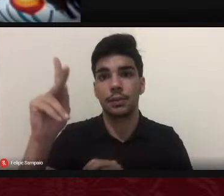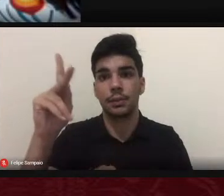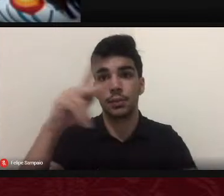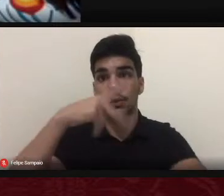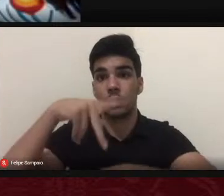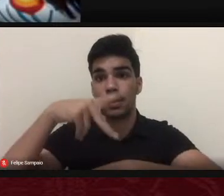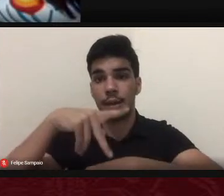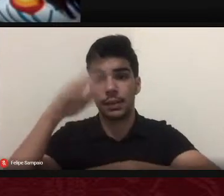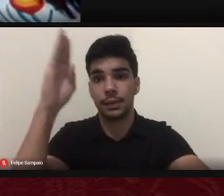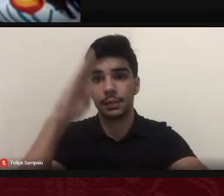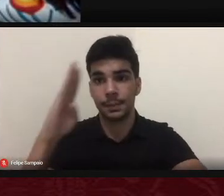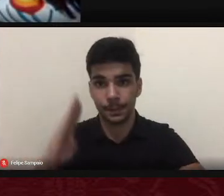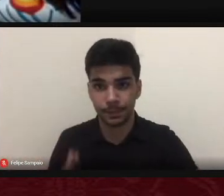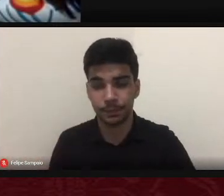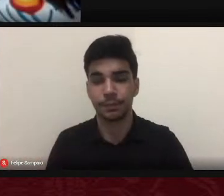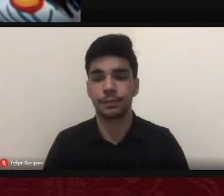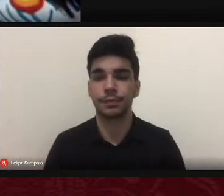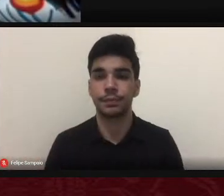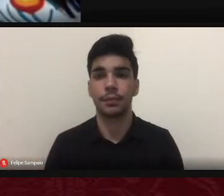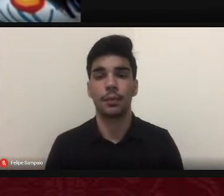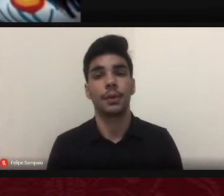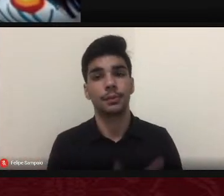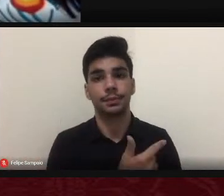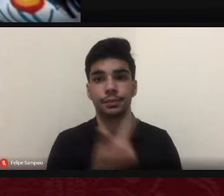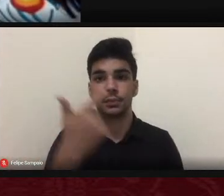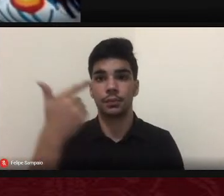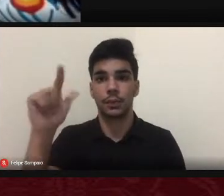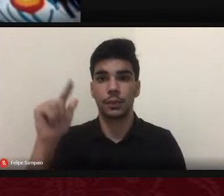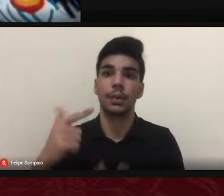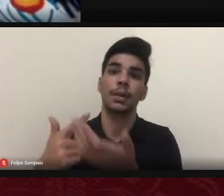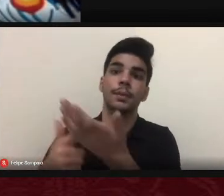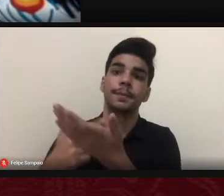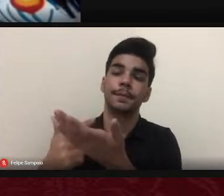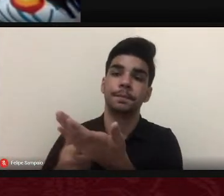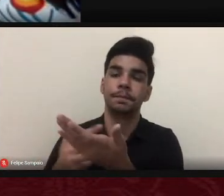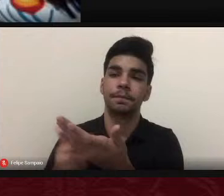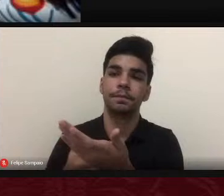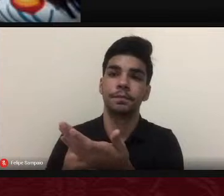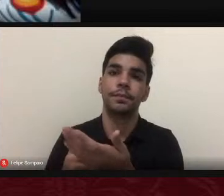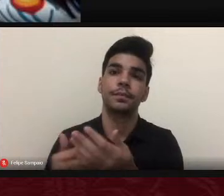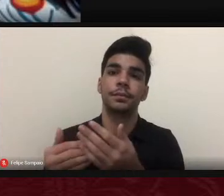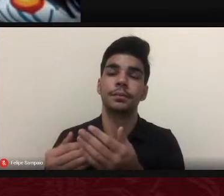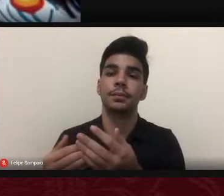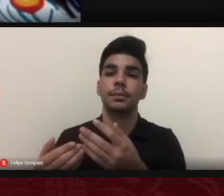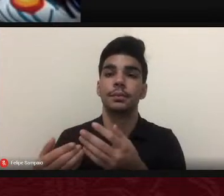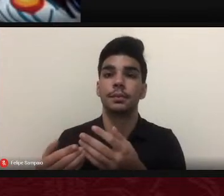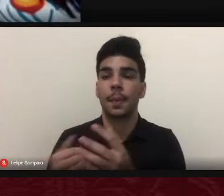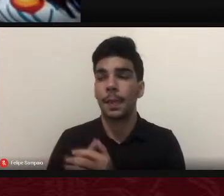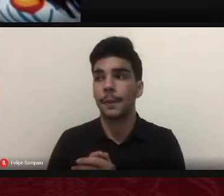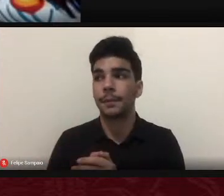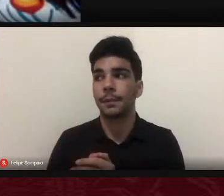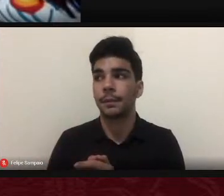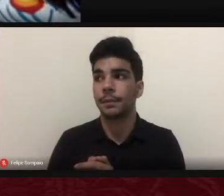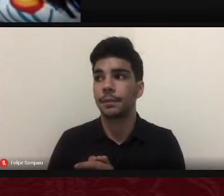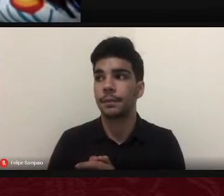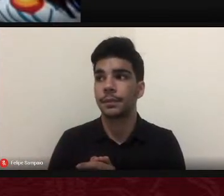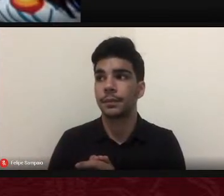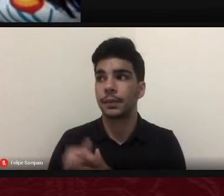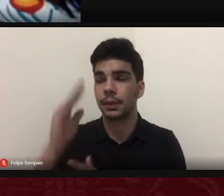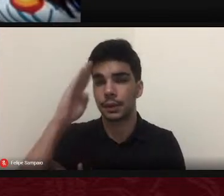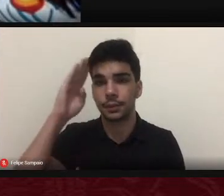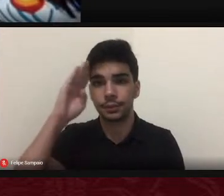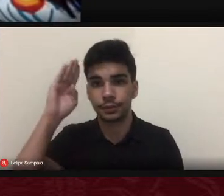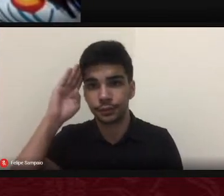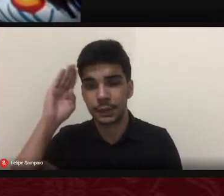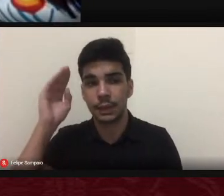outra obra do edital 04 de 2018 obras acadêmicas é o Urbano em Mato Grosso